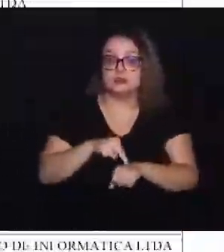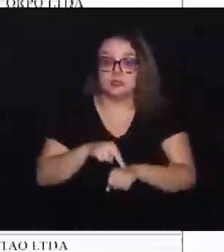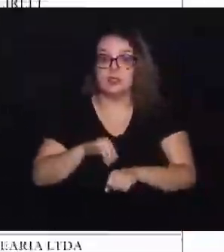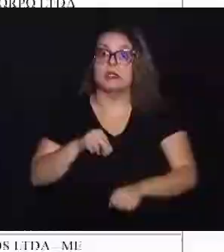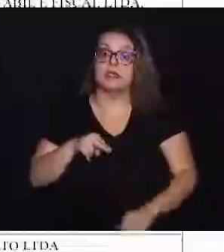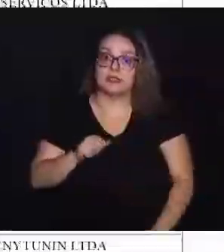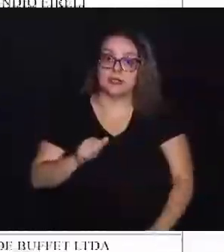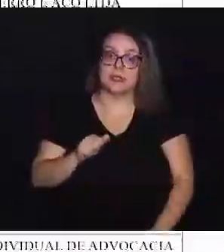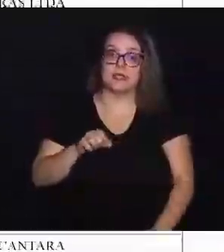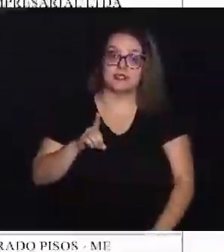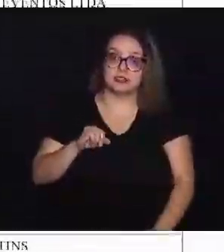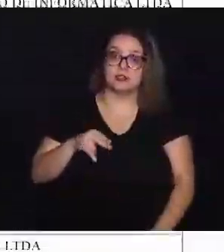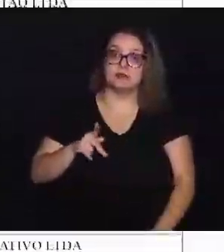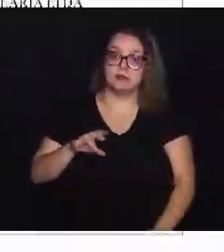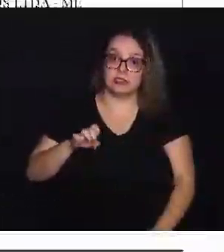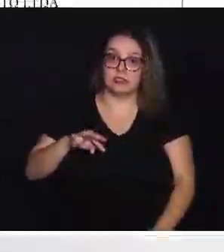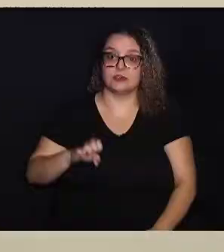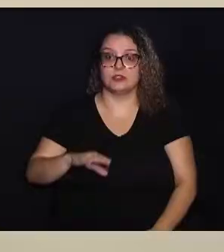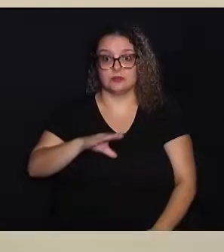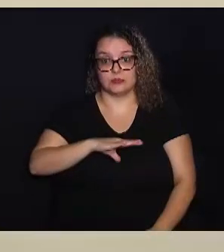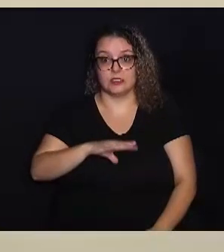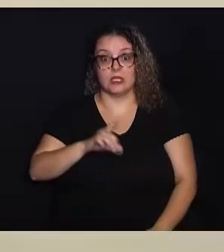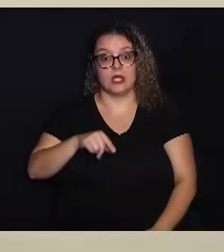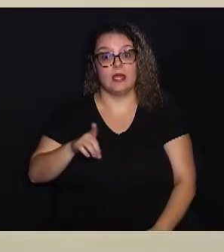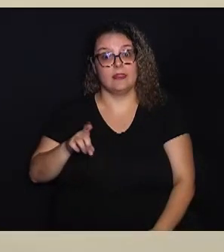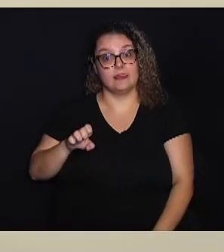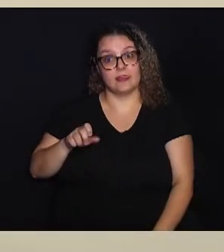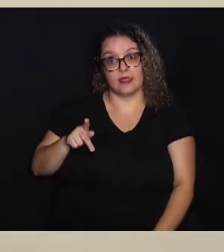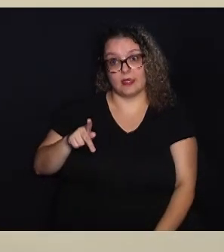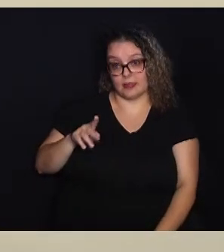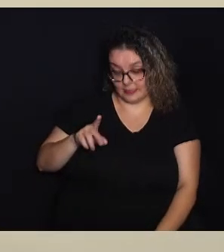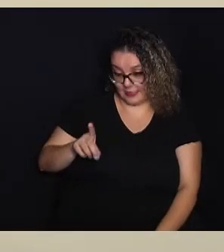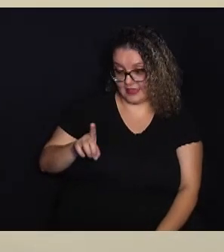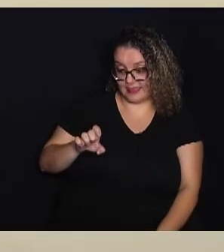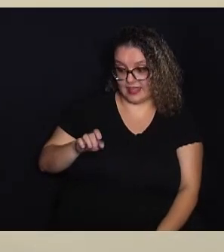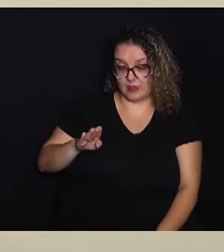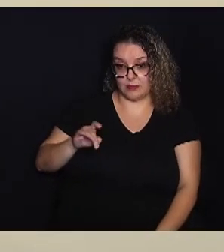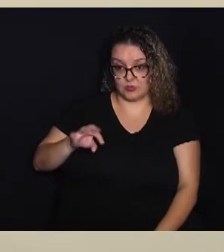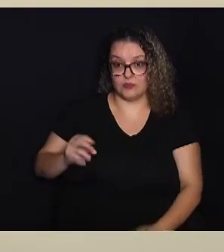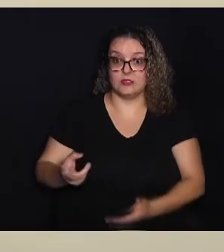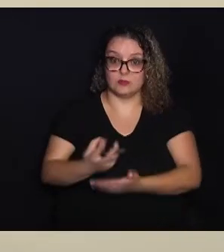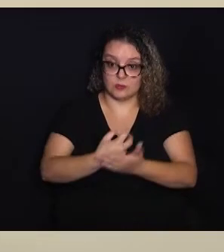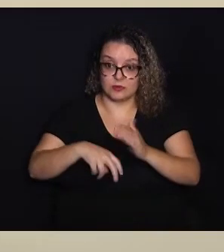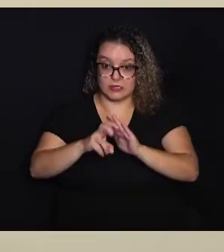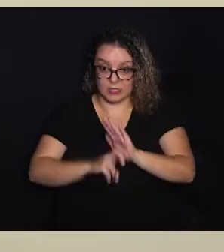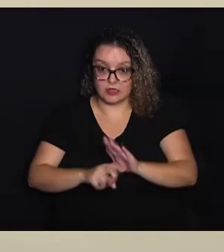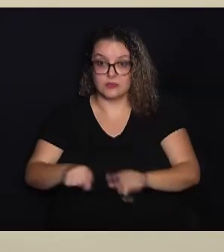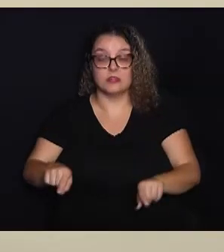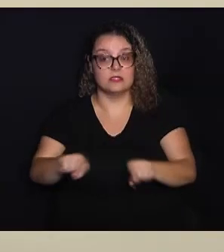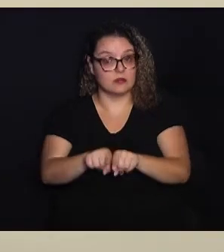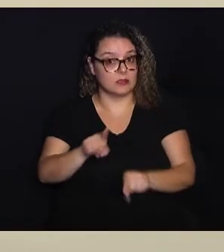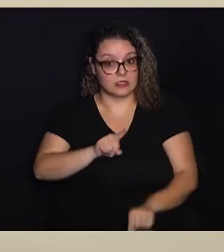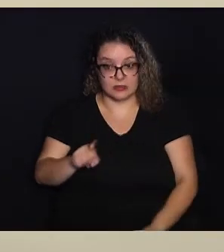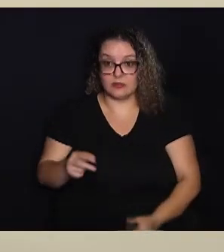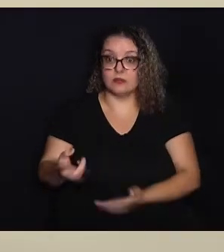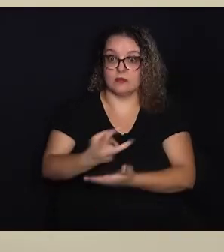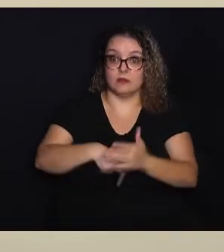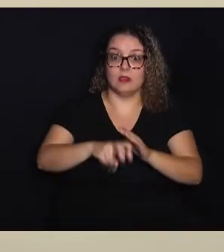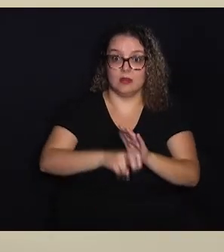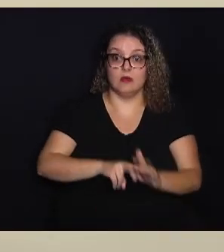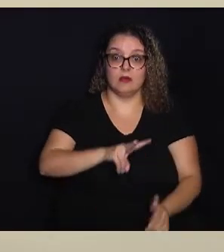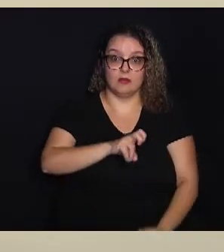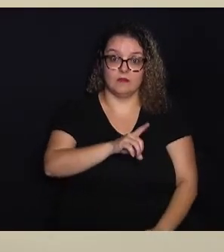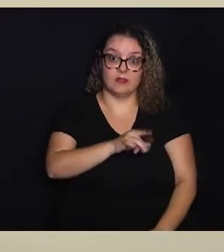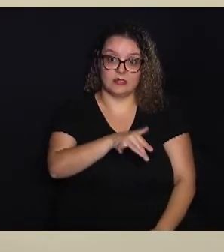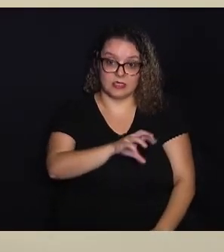Nacional estão inadimplentes com o município São débitos tributários e não tributários E é uma